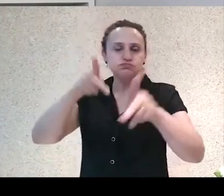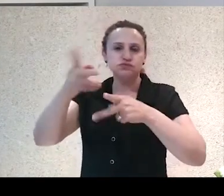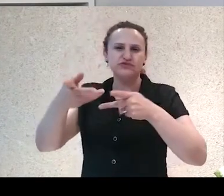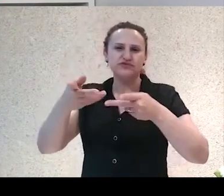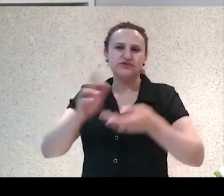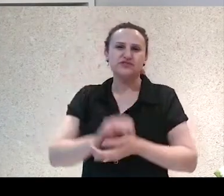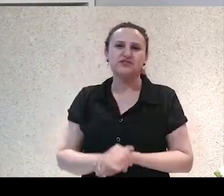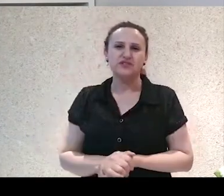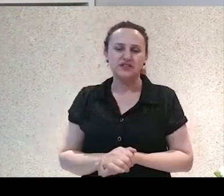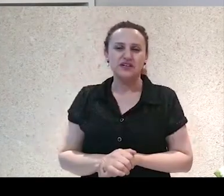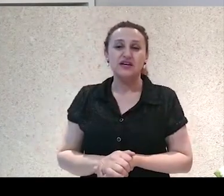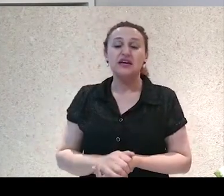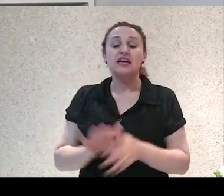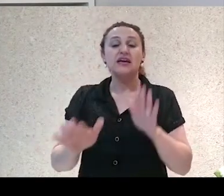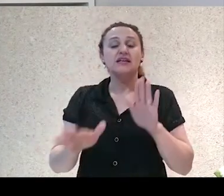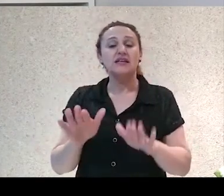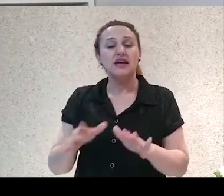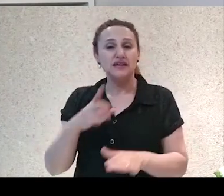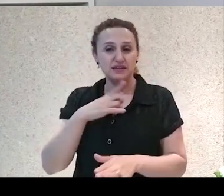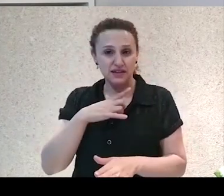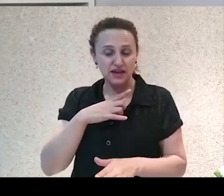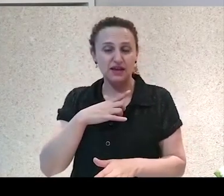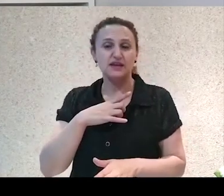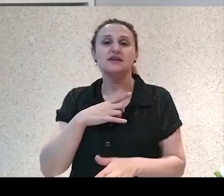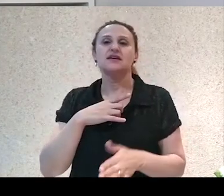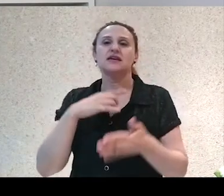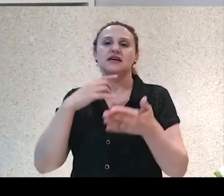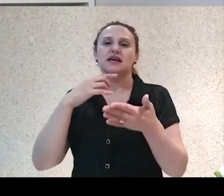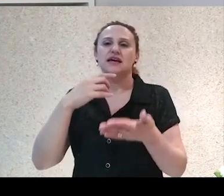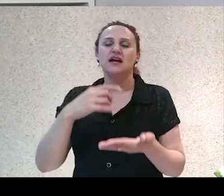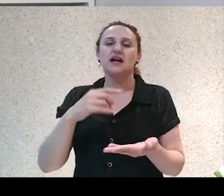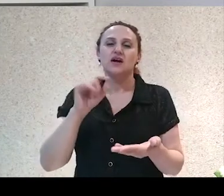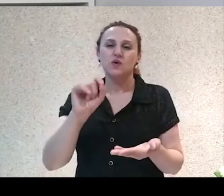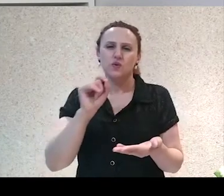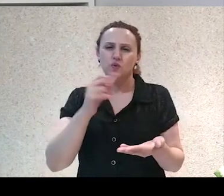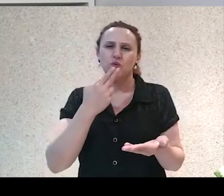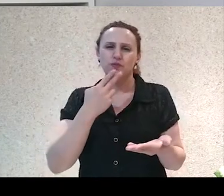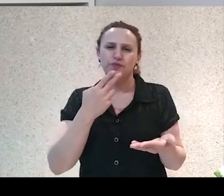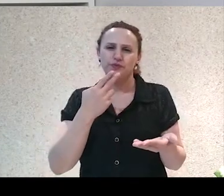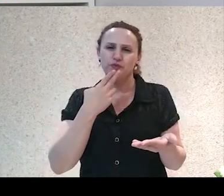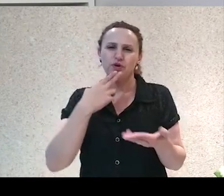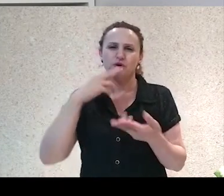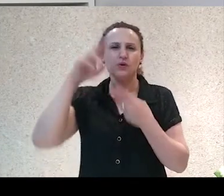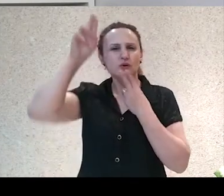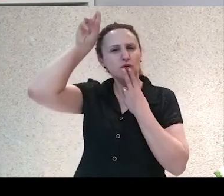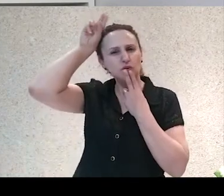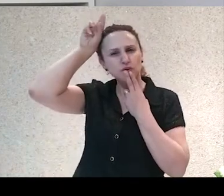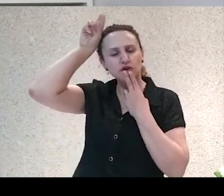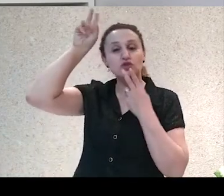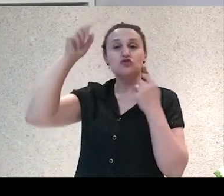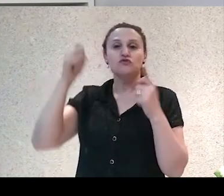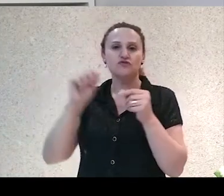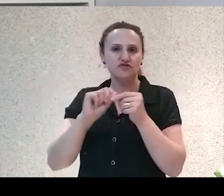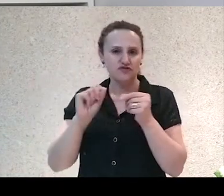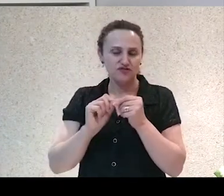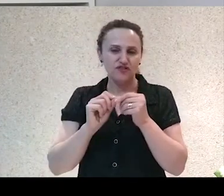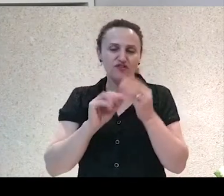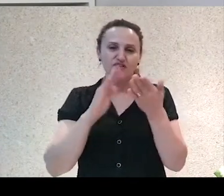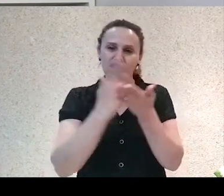lança uma obra em que ele vai dizer que, na verdade, quem precisa ser salvo somos nós. Estamos criando um mundo